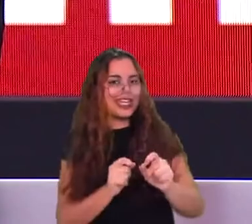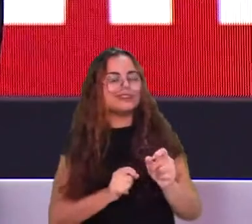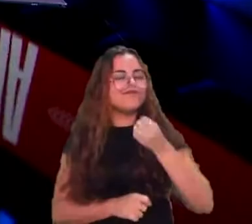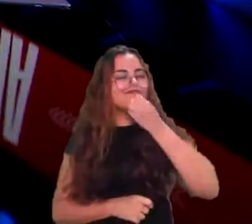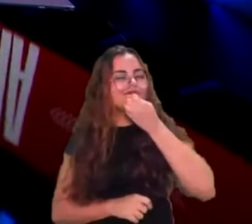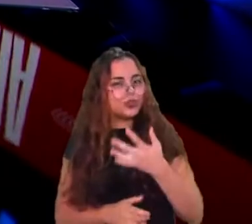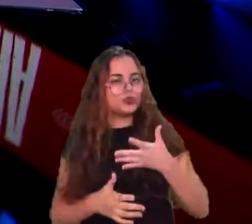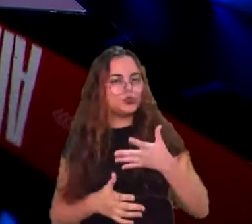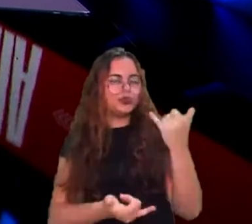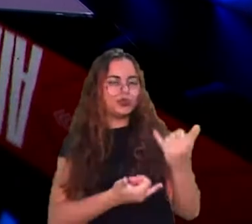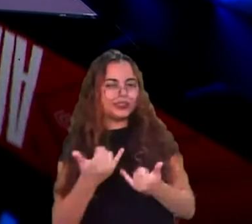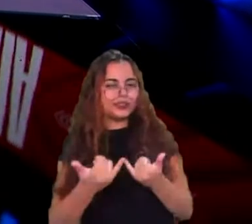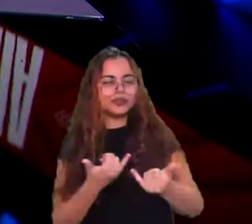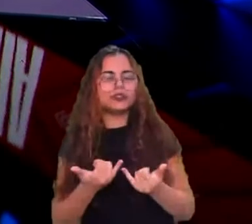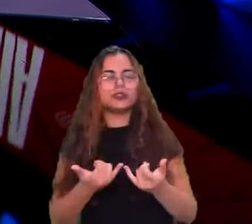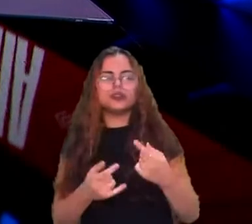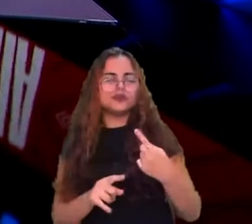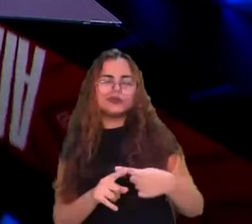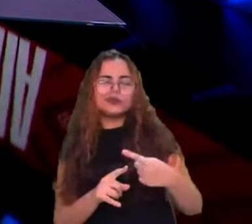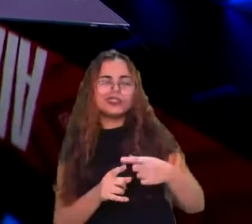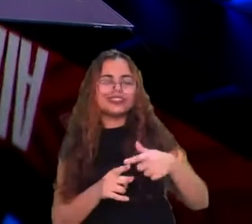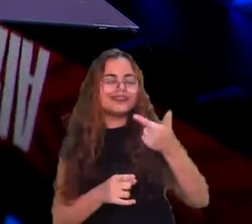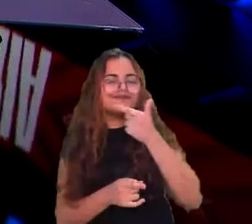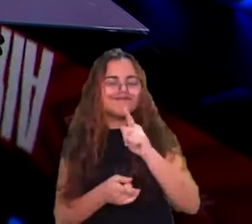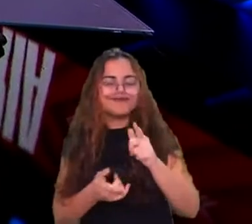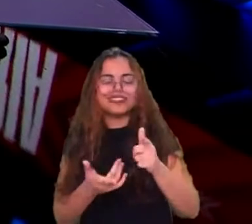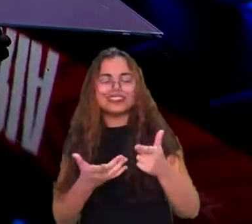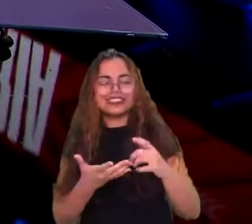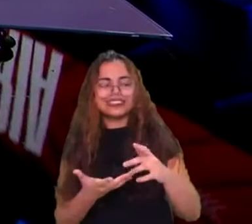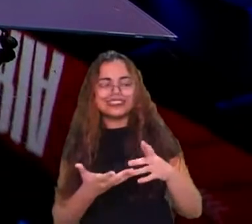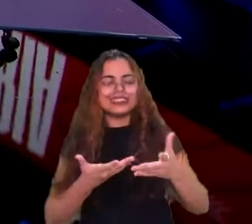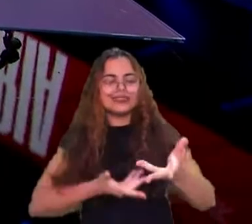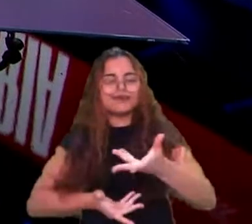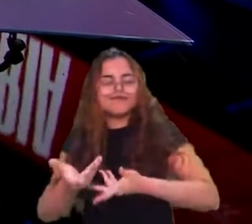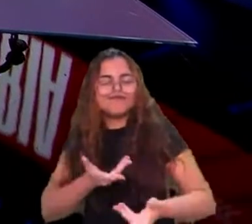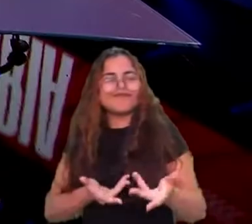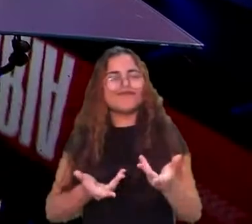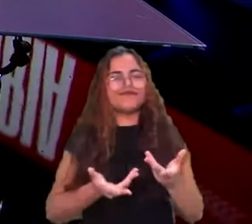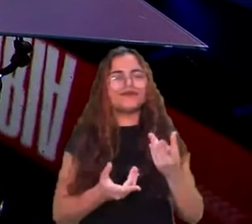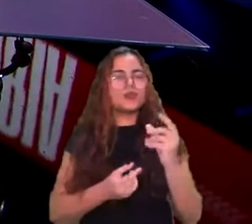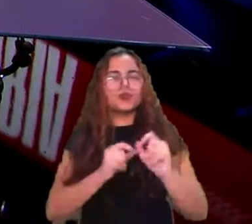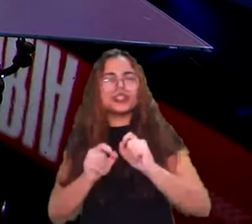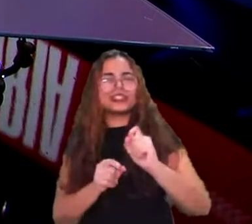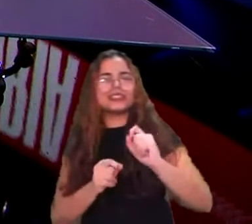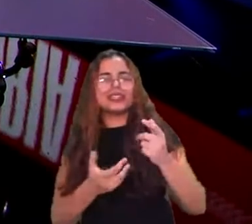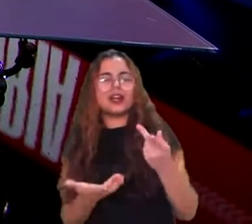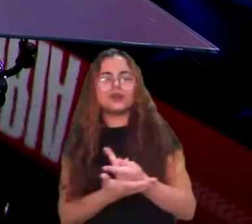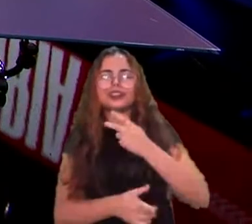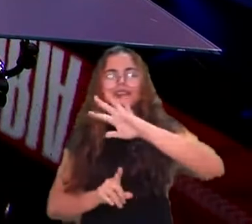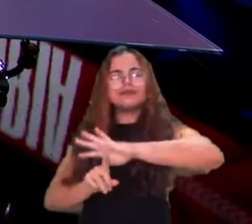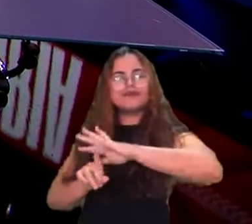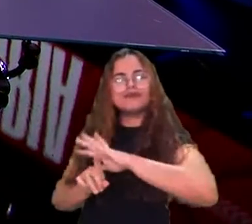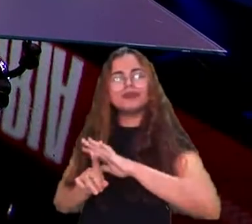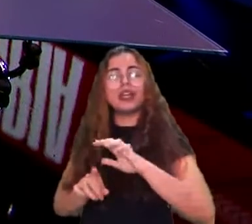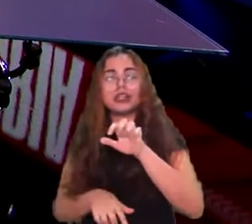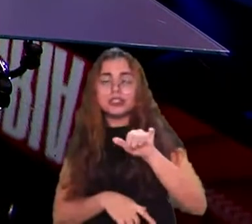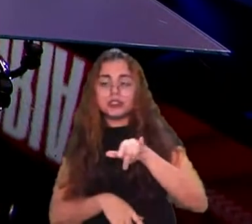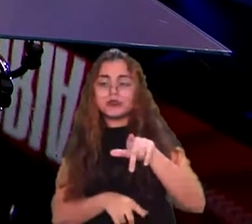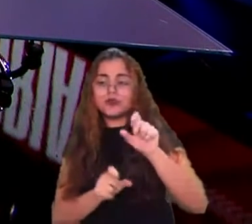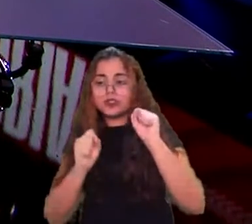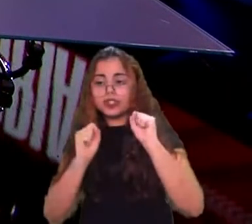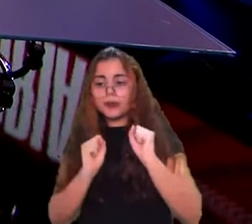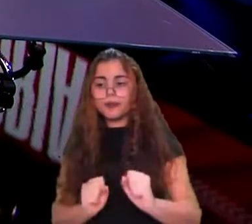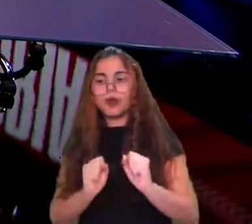por que que não tá clicando? O que que tá acontecendo internamente, né, se você puder ser mais específico possível, que você tá vendo, que